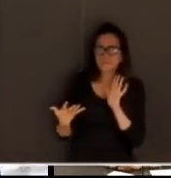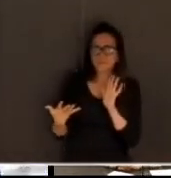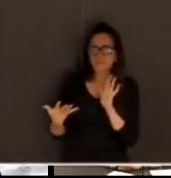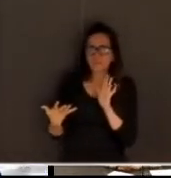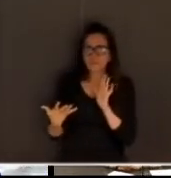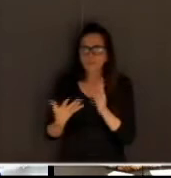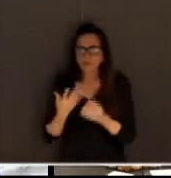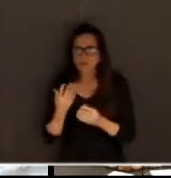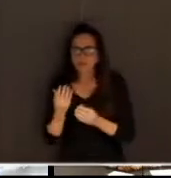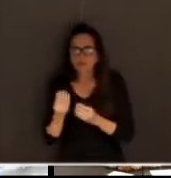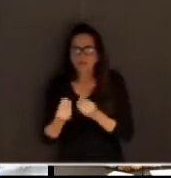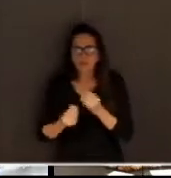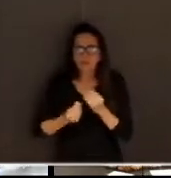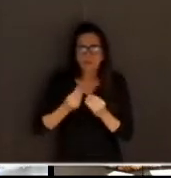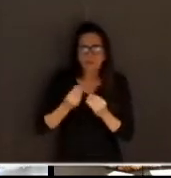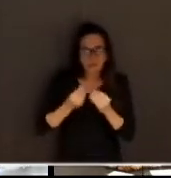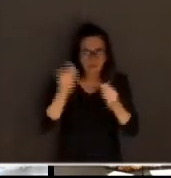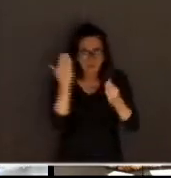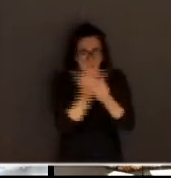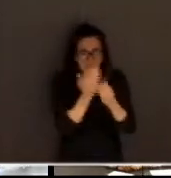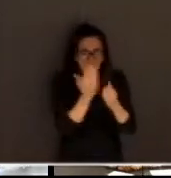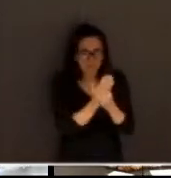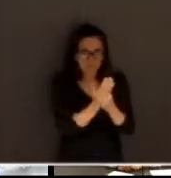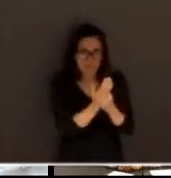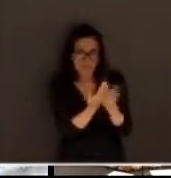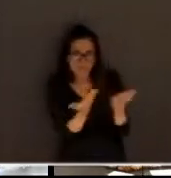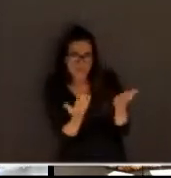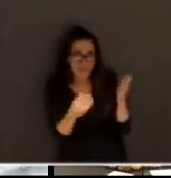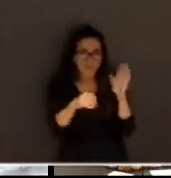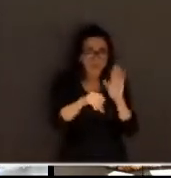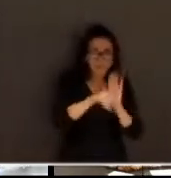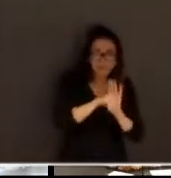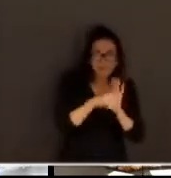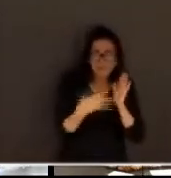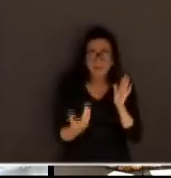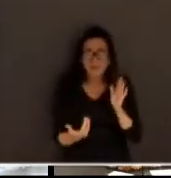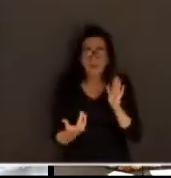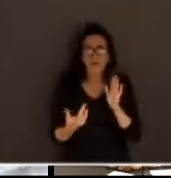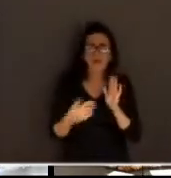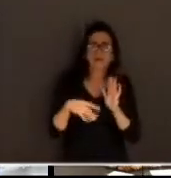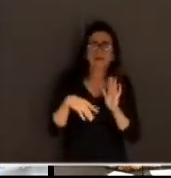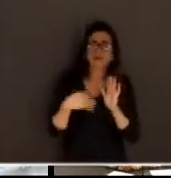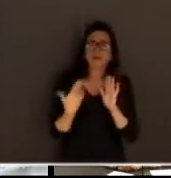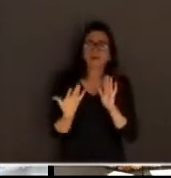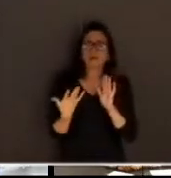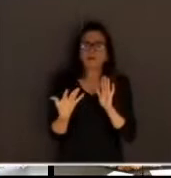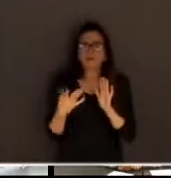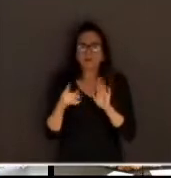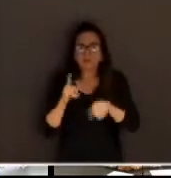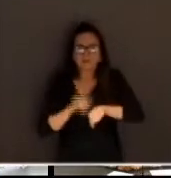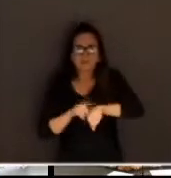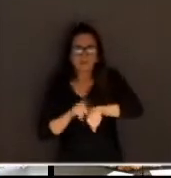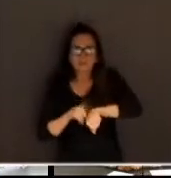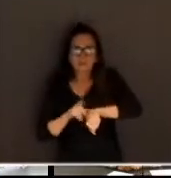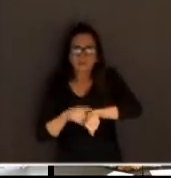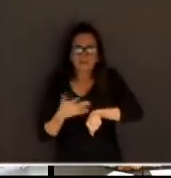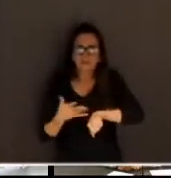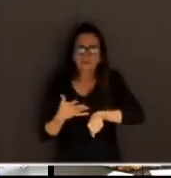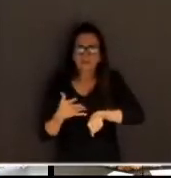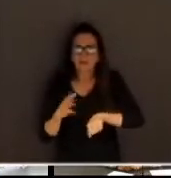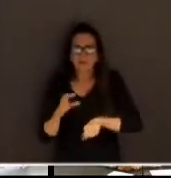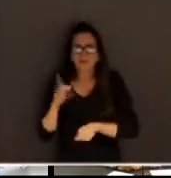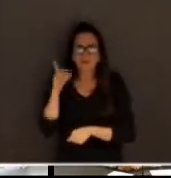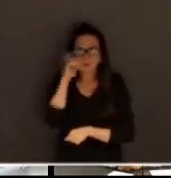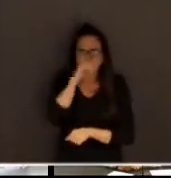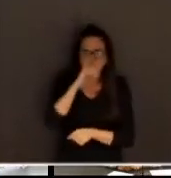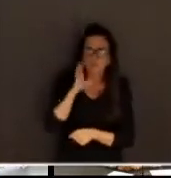com uma lei de processo penal escrita num congresso, com tempo, vamos dizer que teve tempo, não é uma questão pandêmica que se resolve de uma hora para outra.